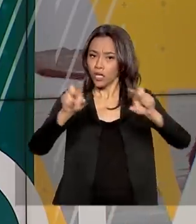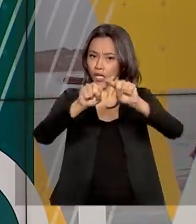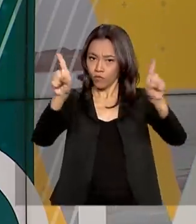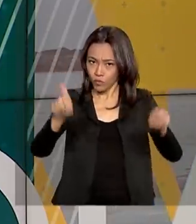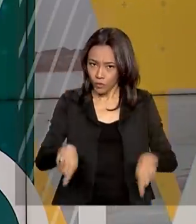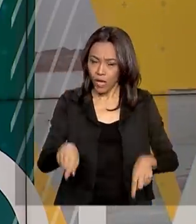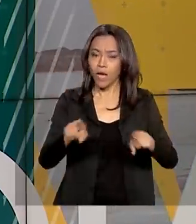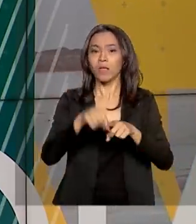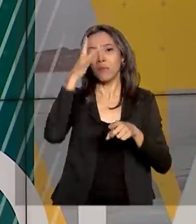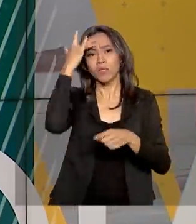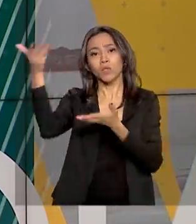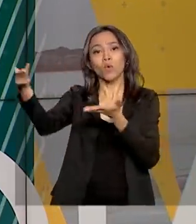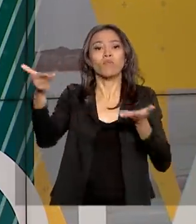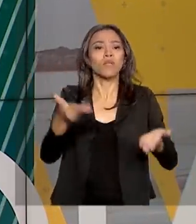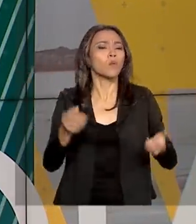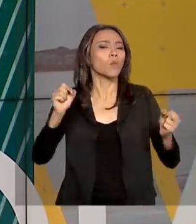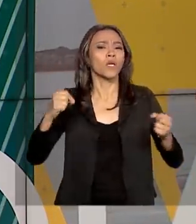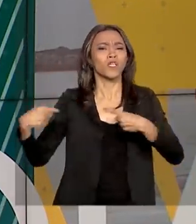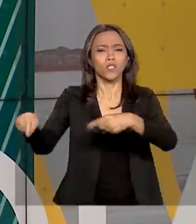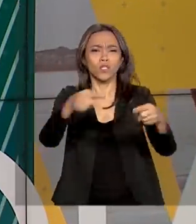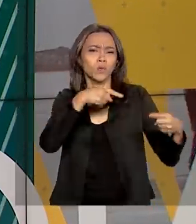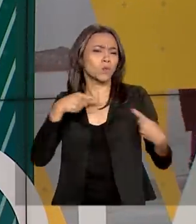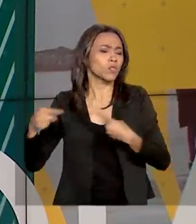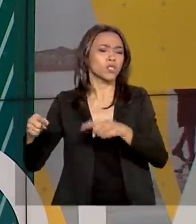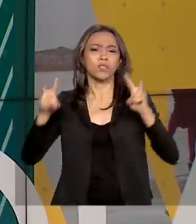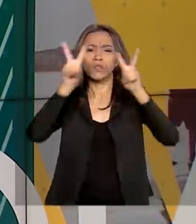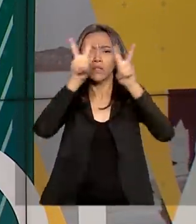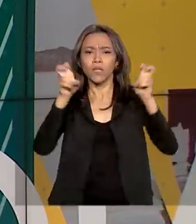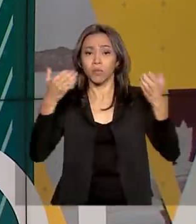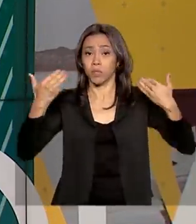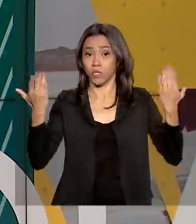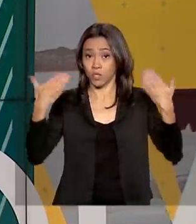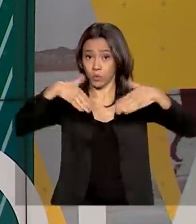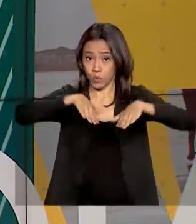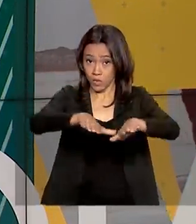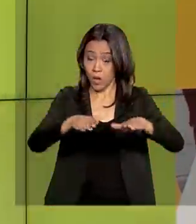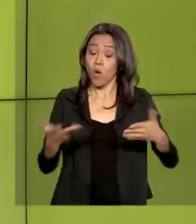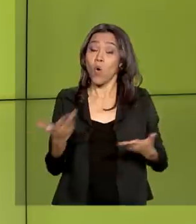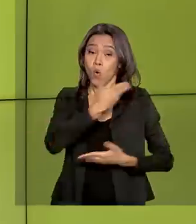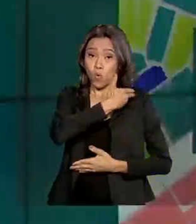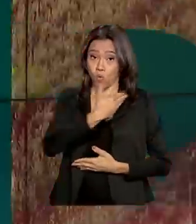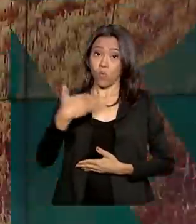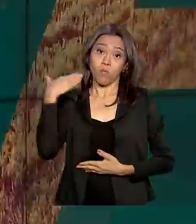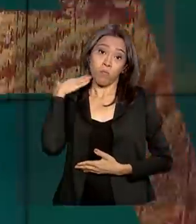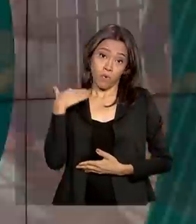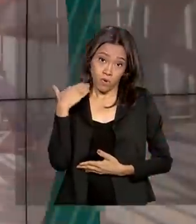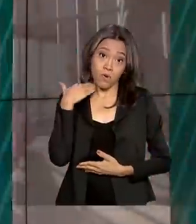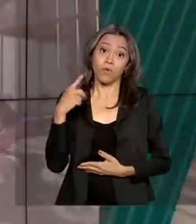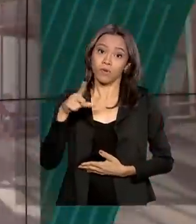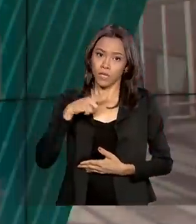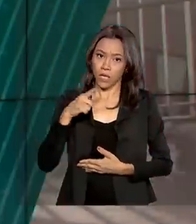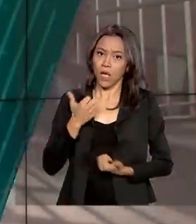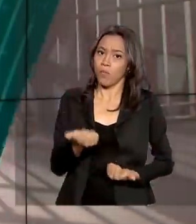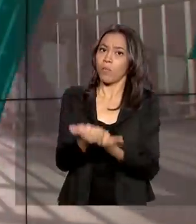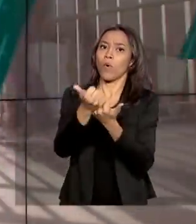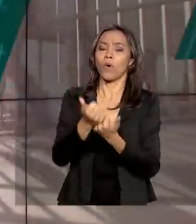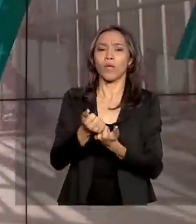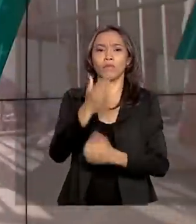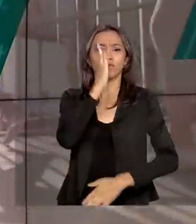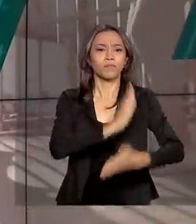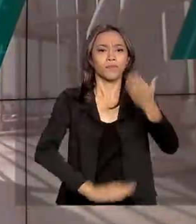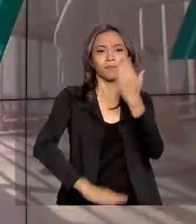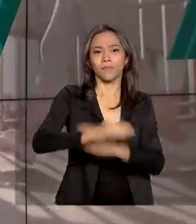convidados em Brasília para discutir ações de inclusão. O banco patrocina atletas paralímpicos e, esse ano, agilizou a